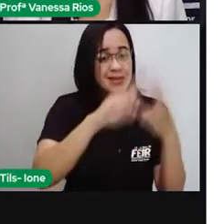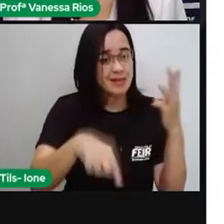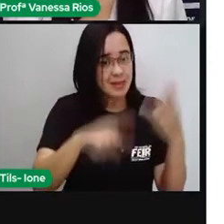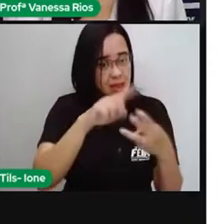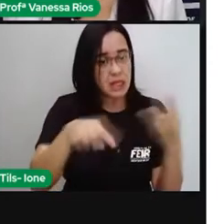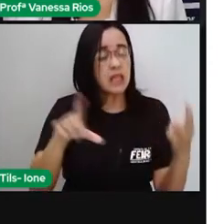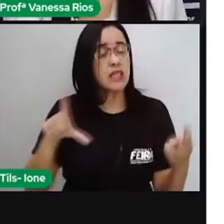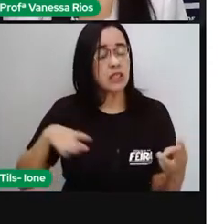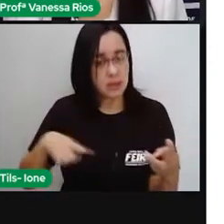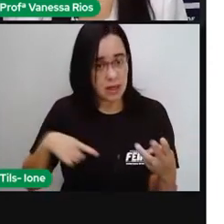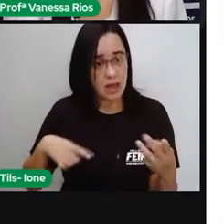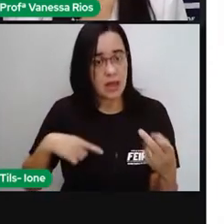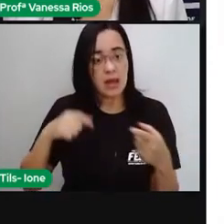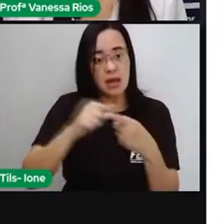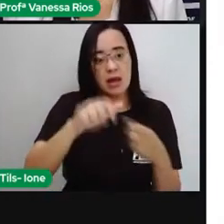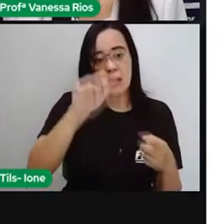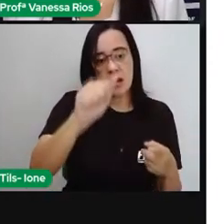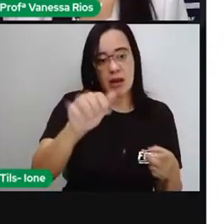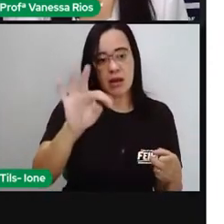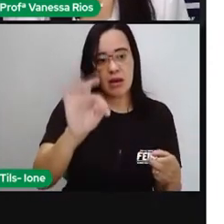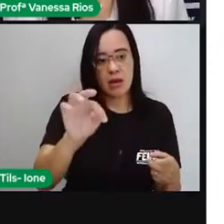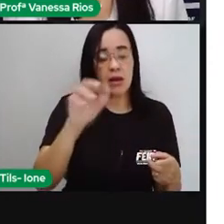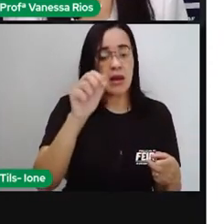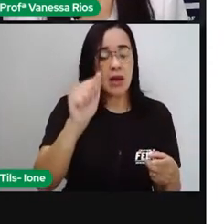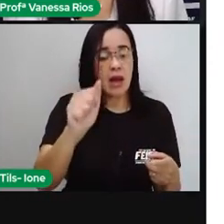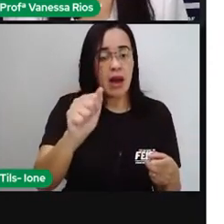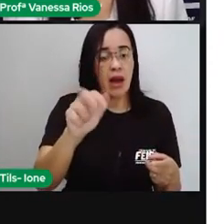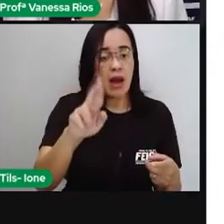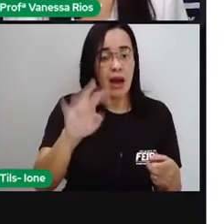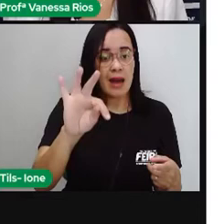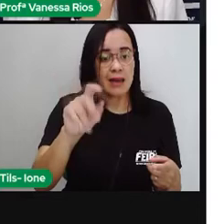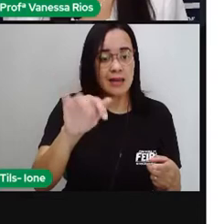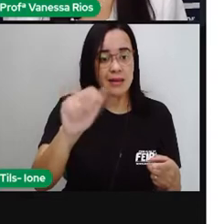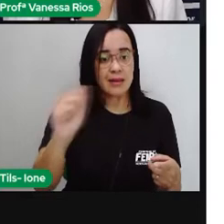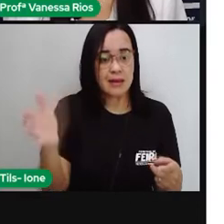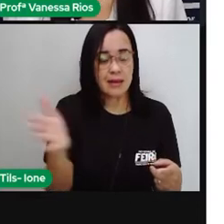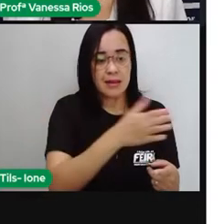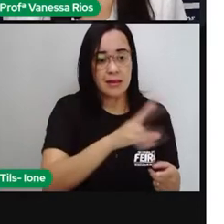As artérias, as veias e também os capilares.